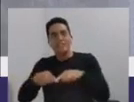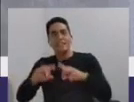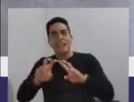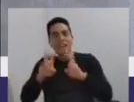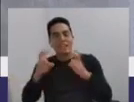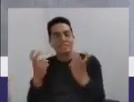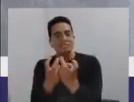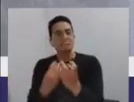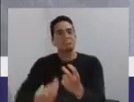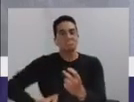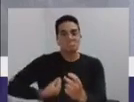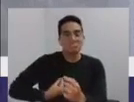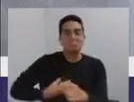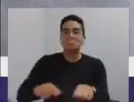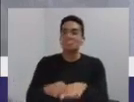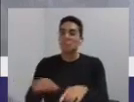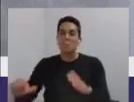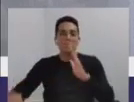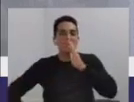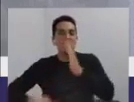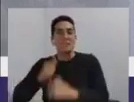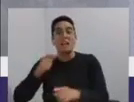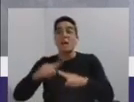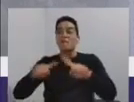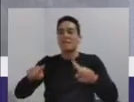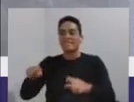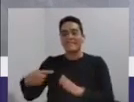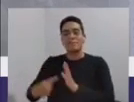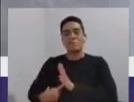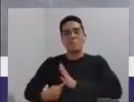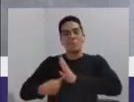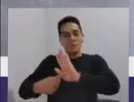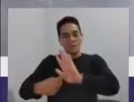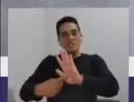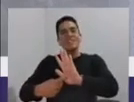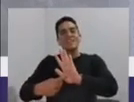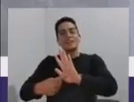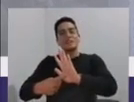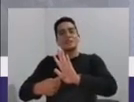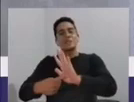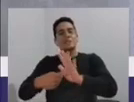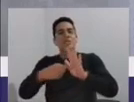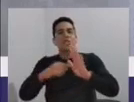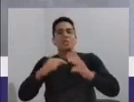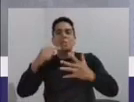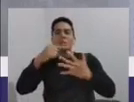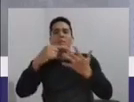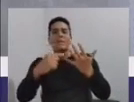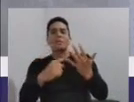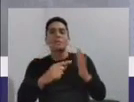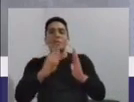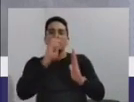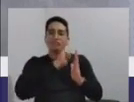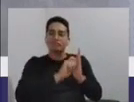aqui, na moção, no que foi escrito e passado pelo